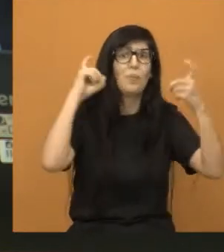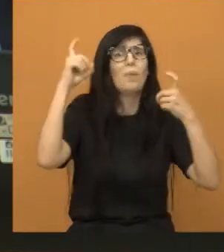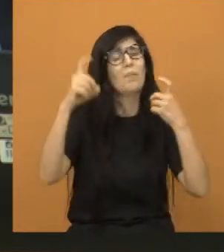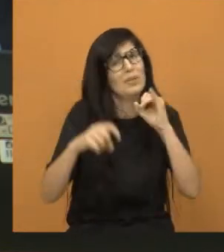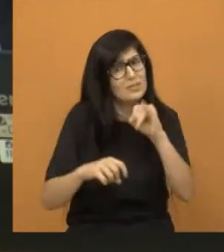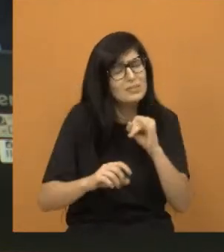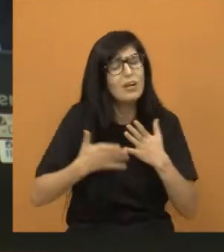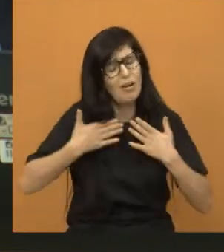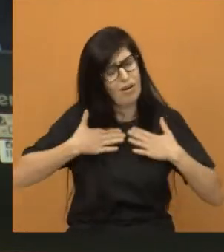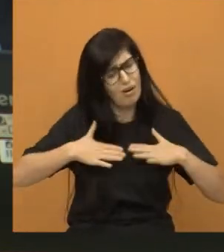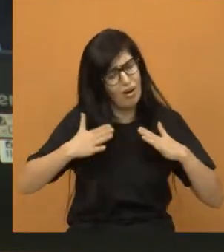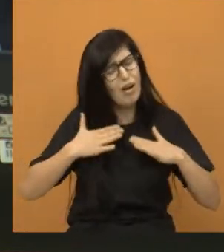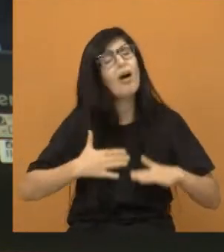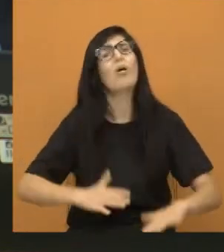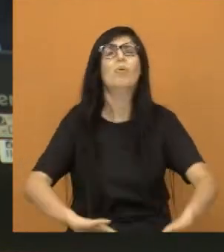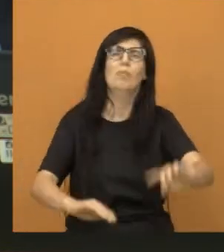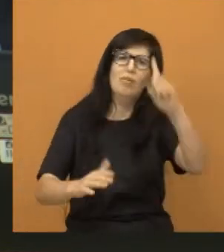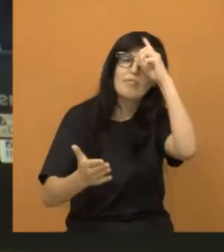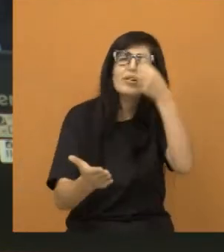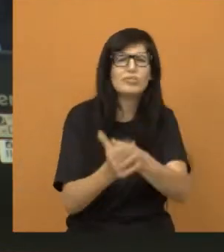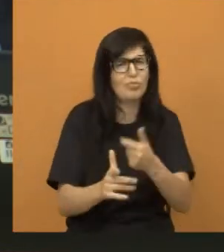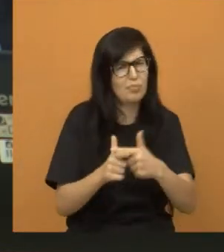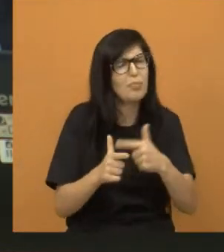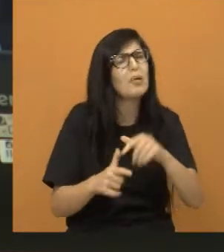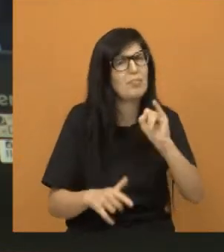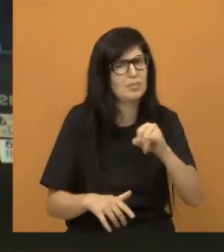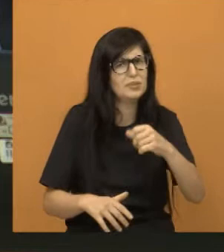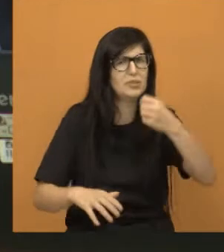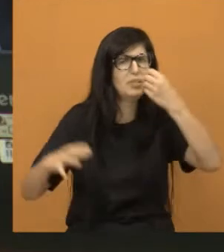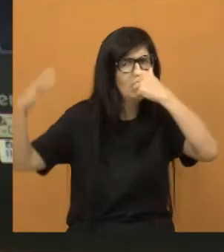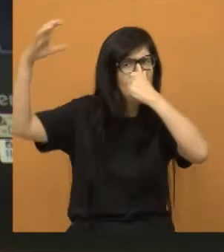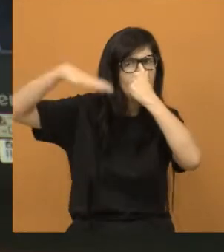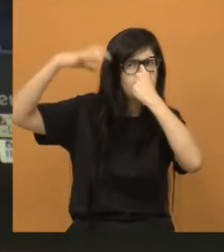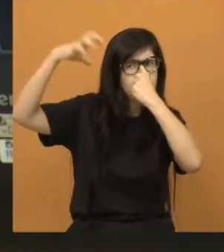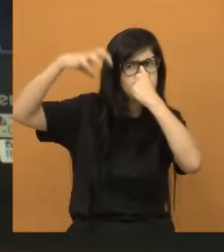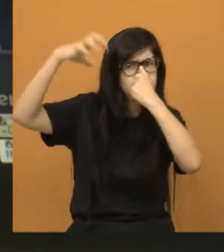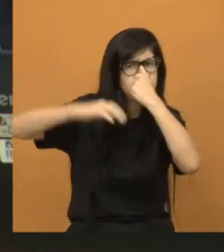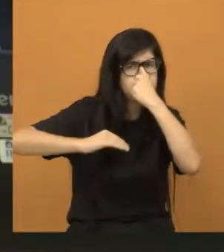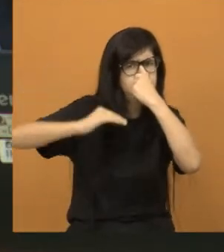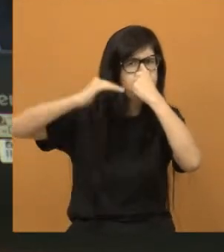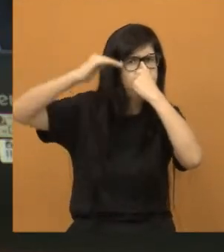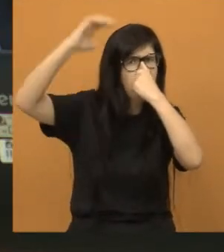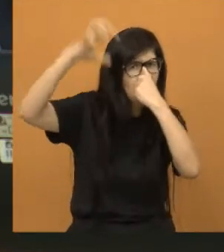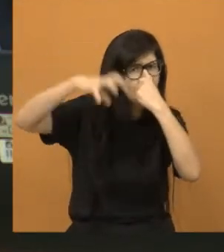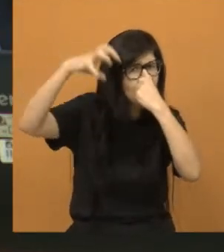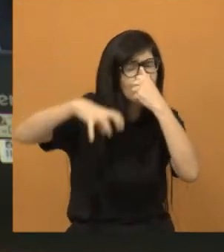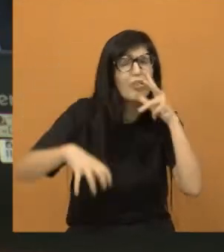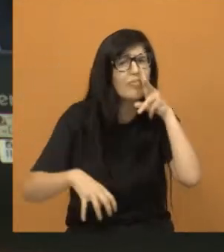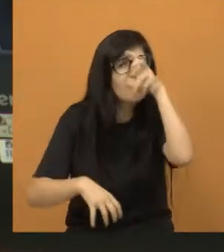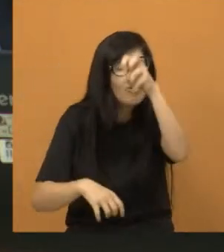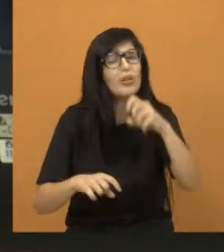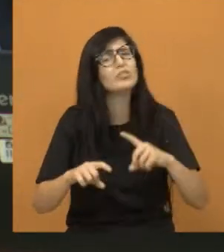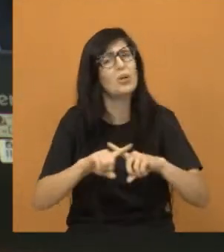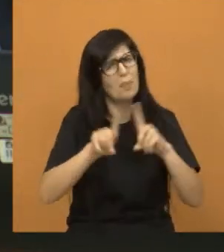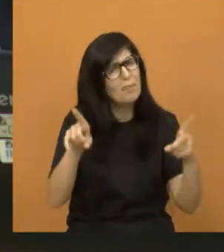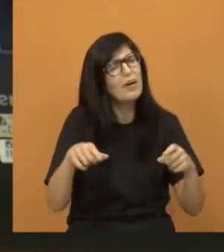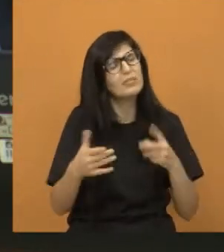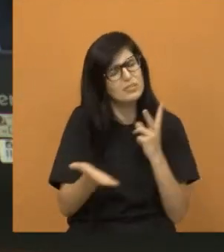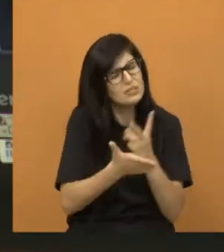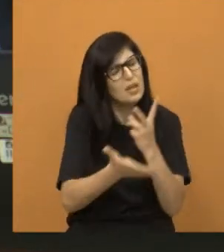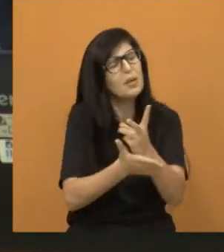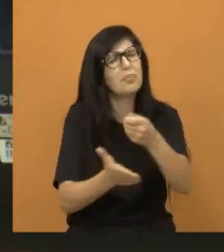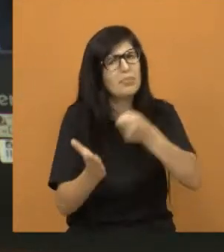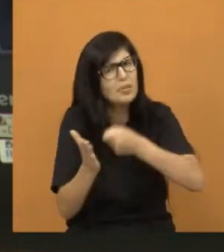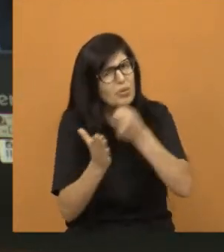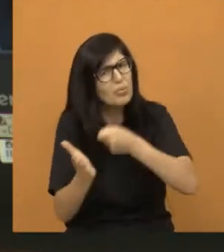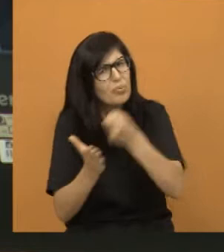com quem está sofrendo com essa consequência. E nós fomos acompanhando e brigando, mais uma vez, a